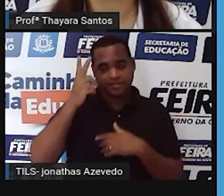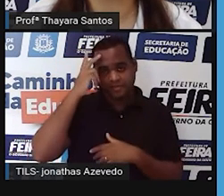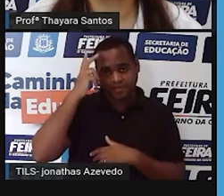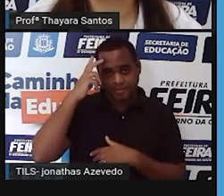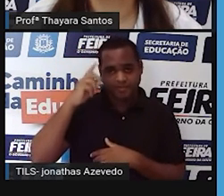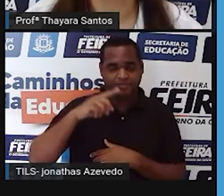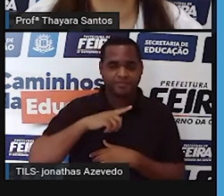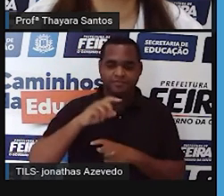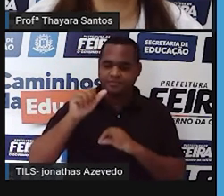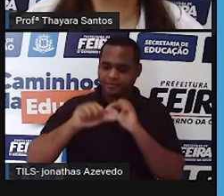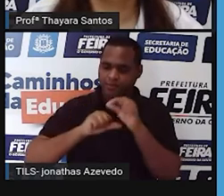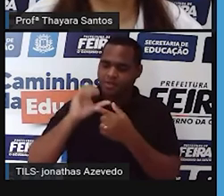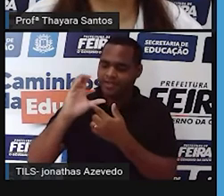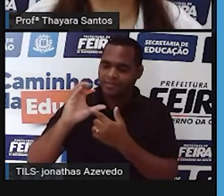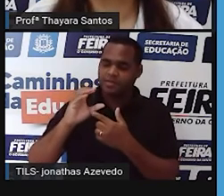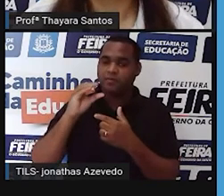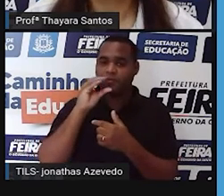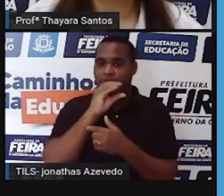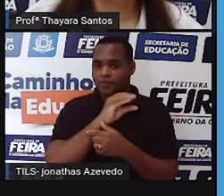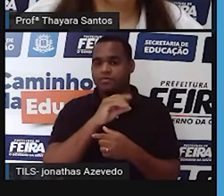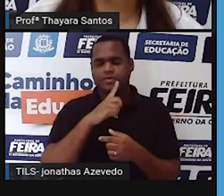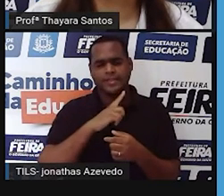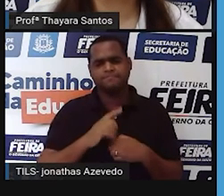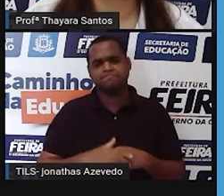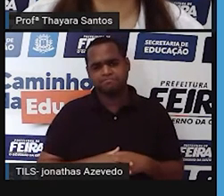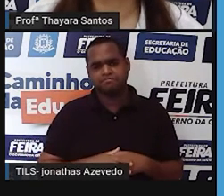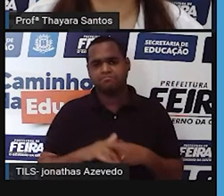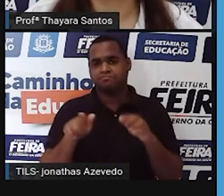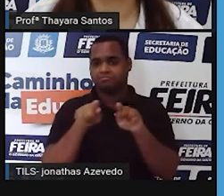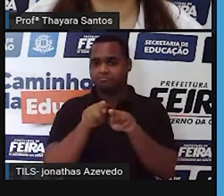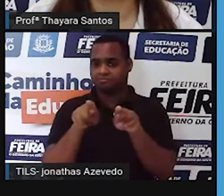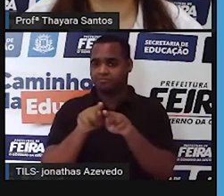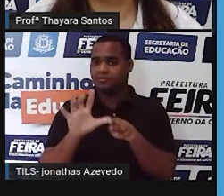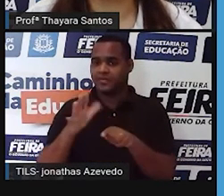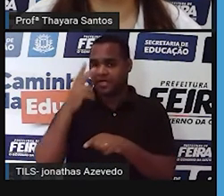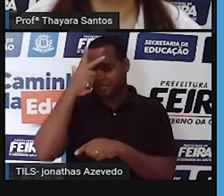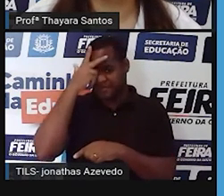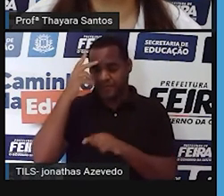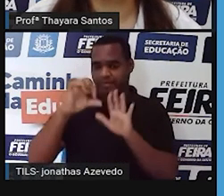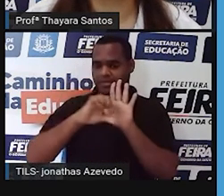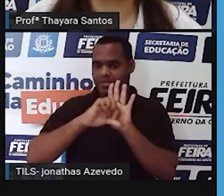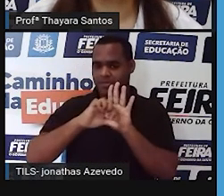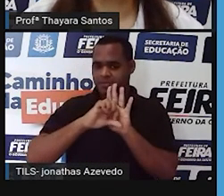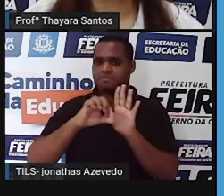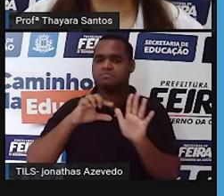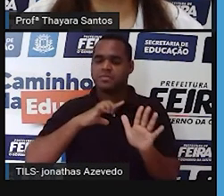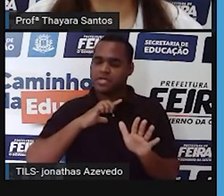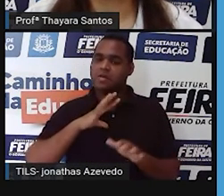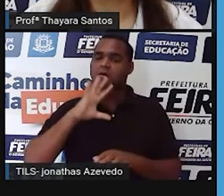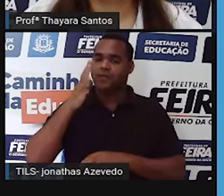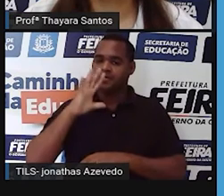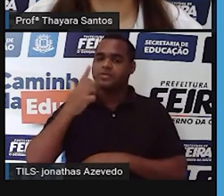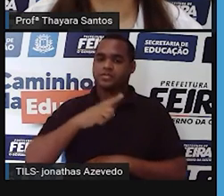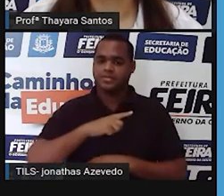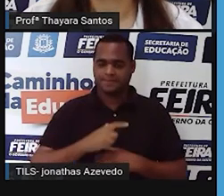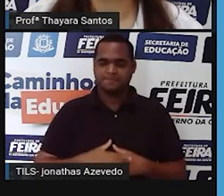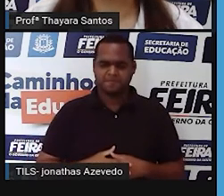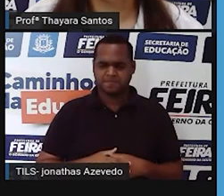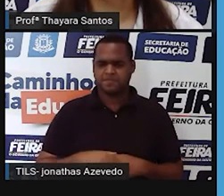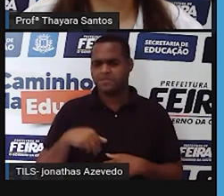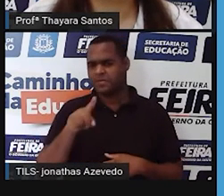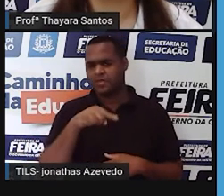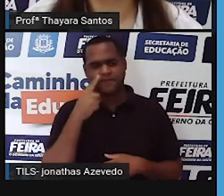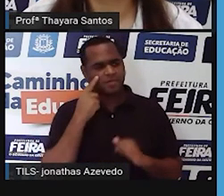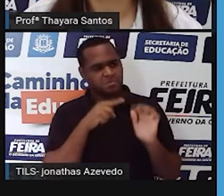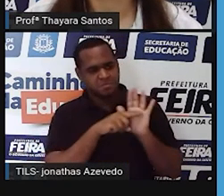mudanças climáticas do aquecimento global mas também tem incêndios criminosos que estão acontecendo lá então se a gente investe em